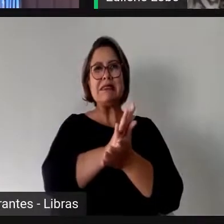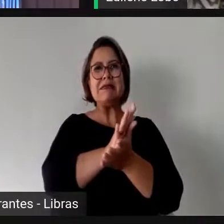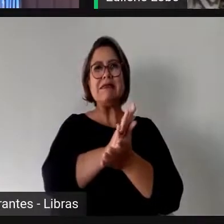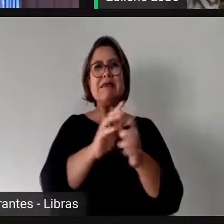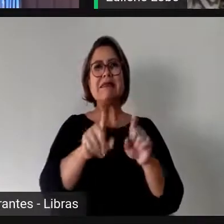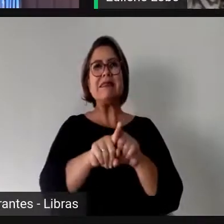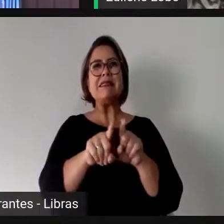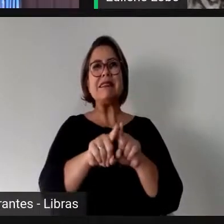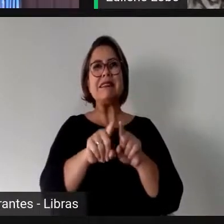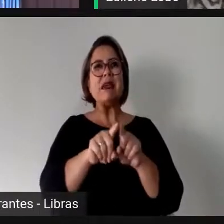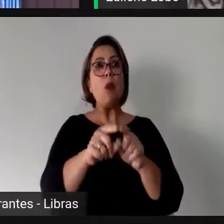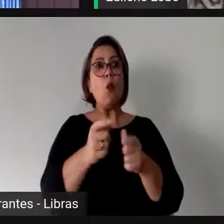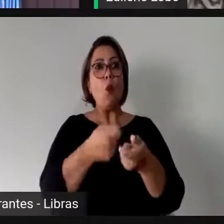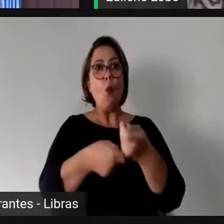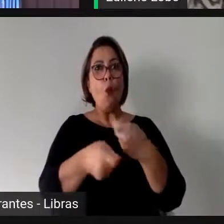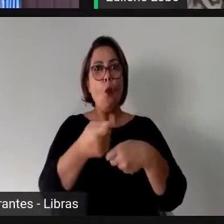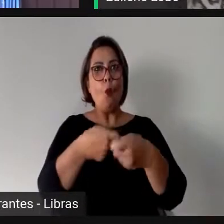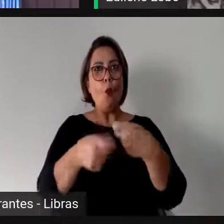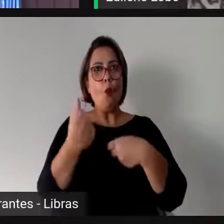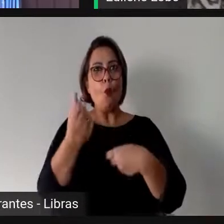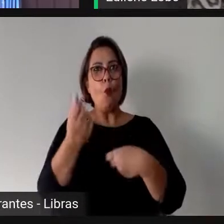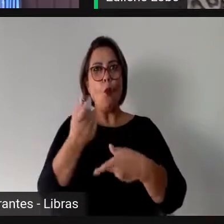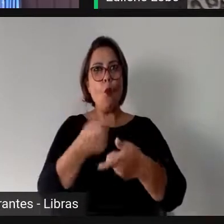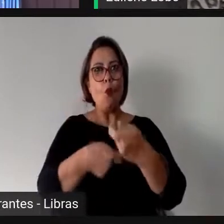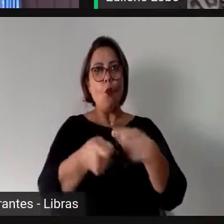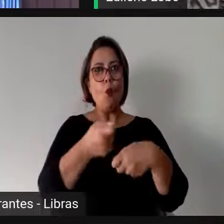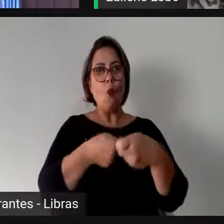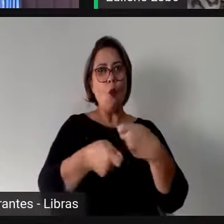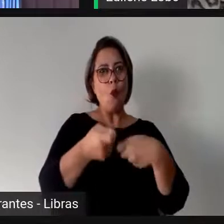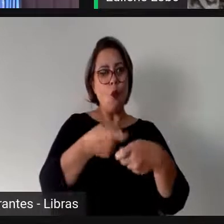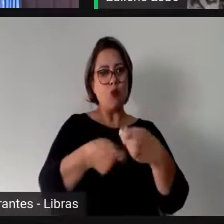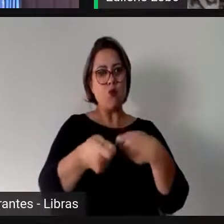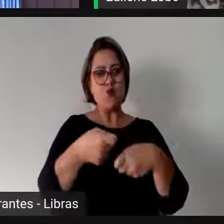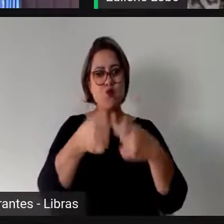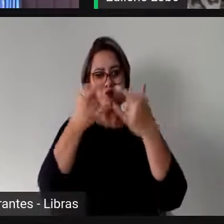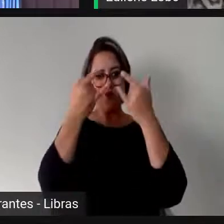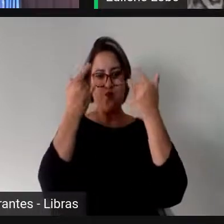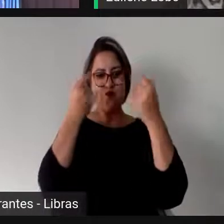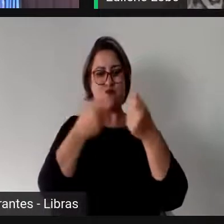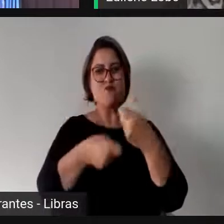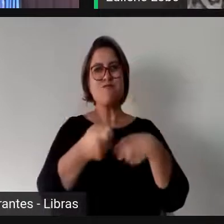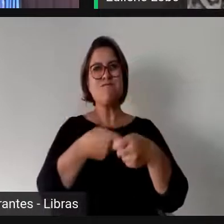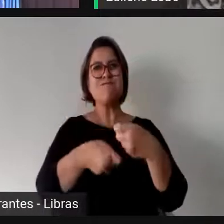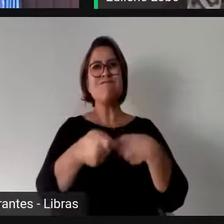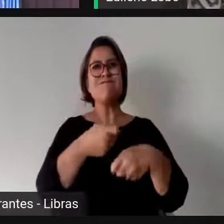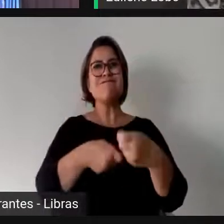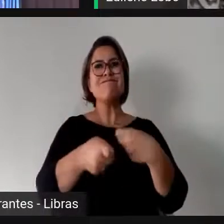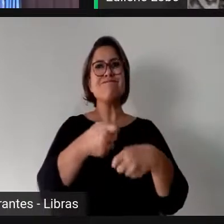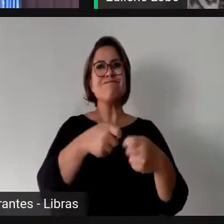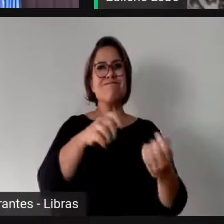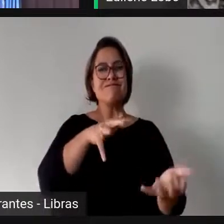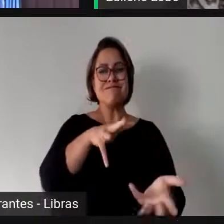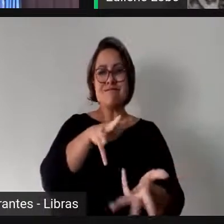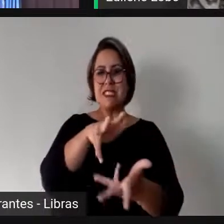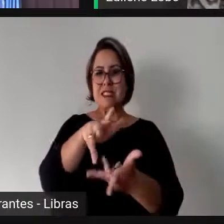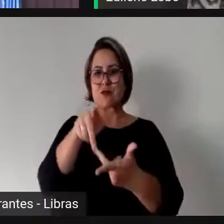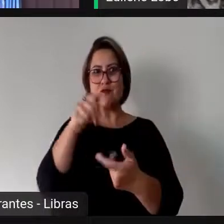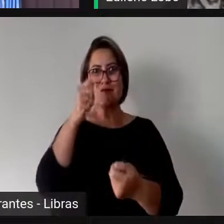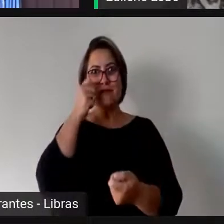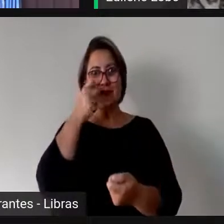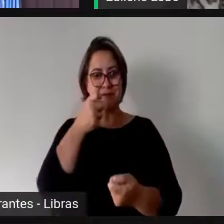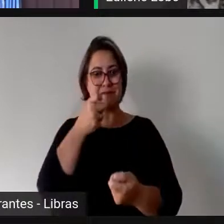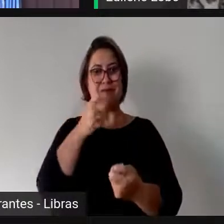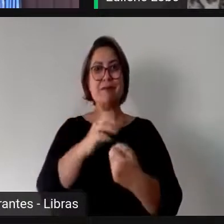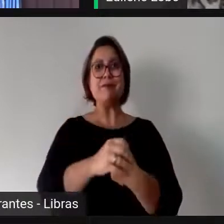capitalista num dos vieses mais perversos do modelo capitalista mundial. O doutor